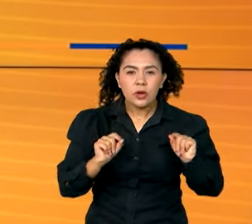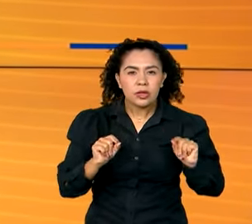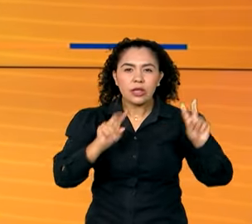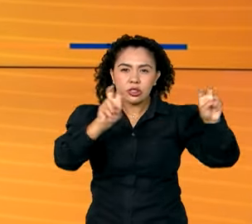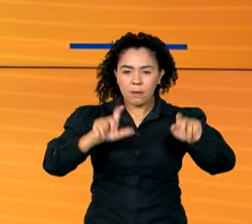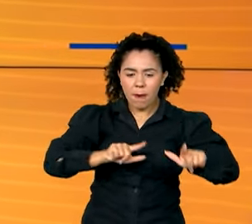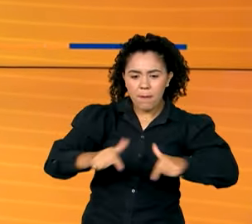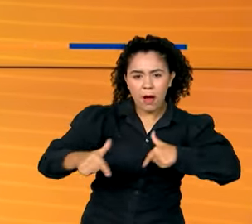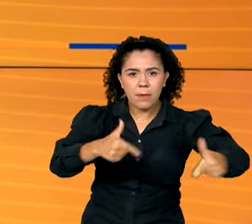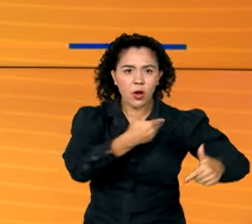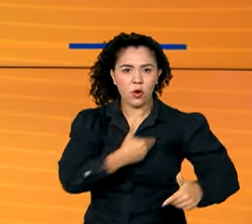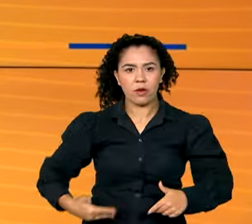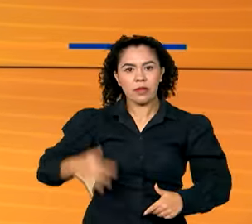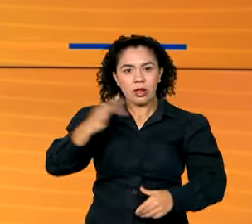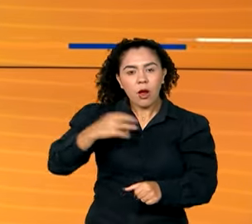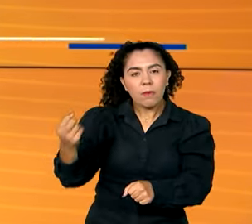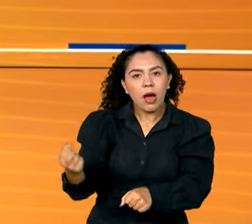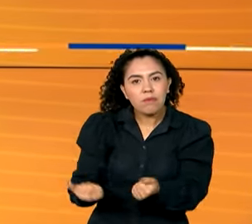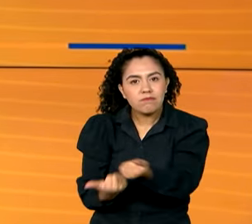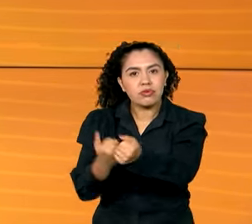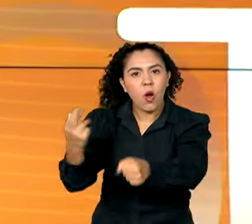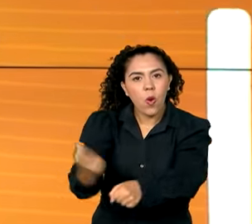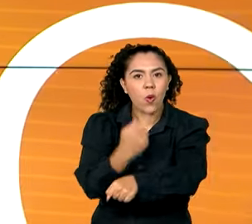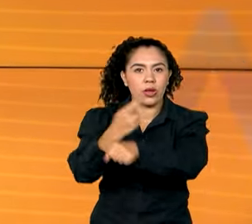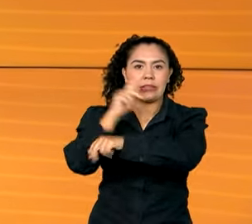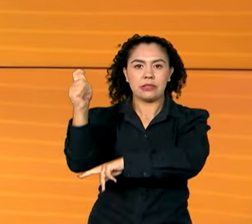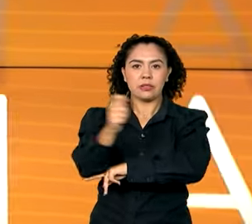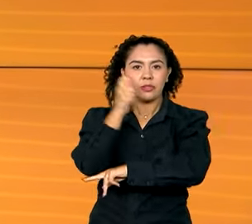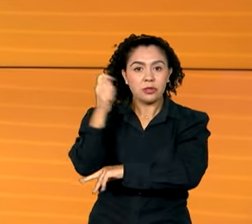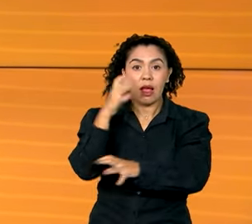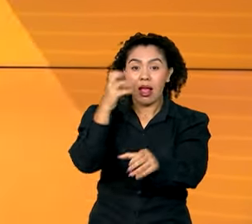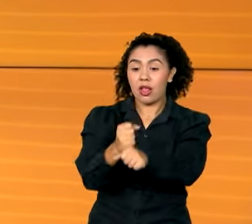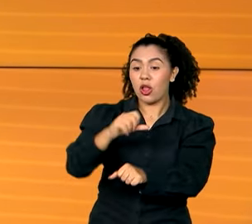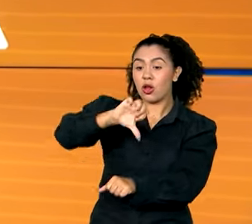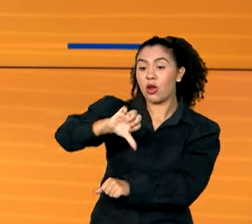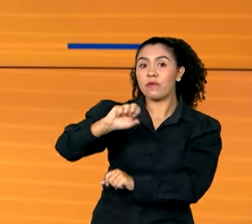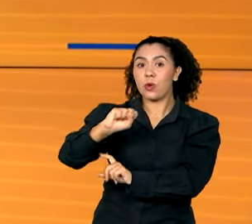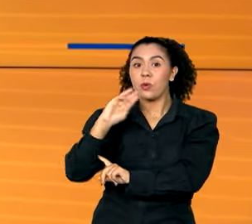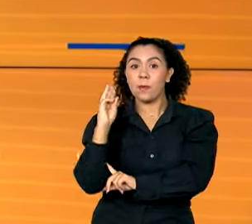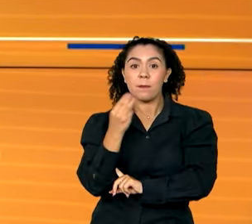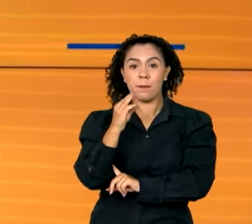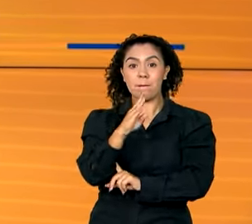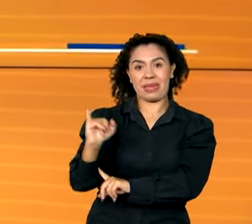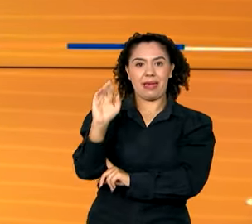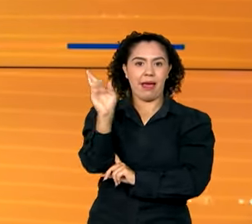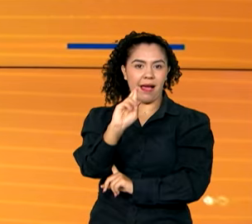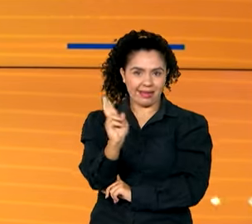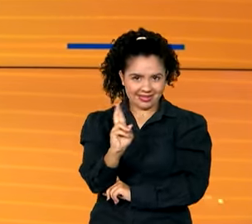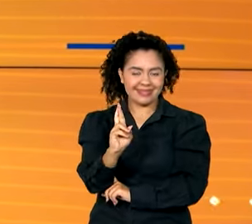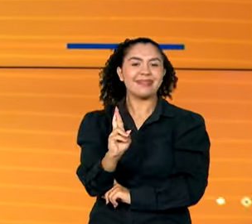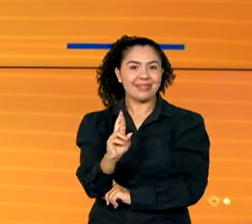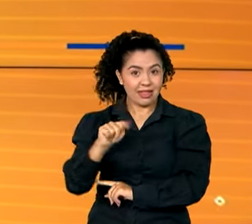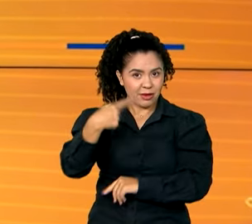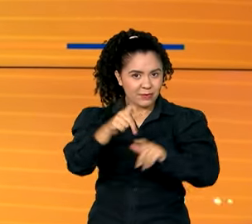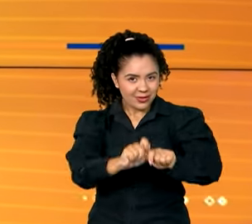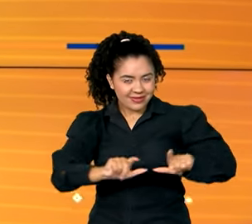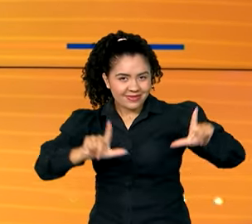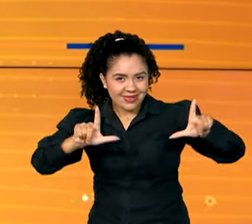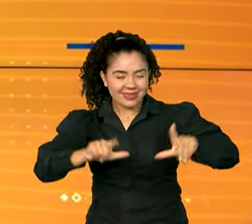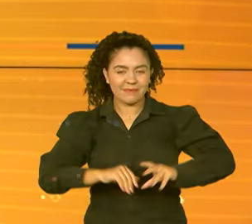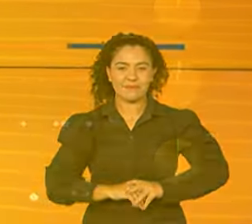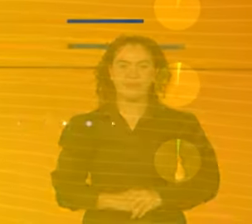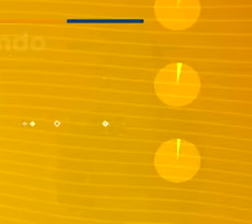federais para a reconstrução do Rio Grande do Sul somam mais de 98 bilhões de reais. A gente volta já, já.